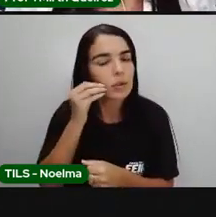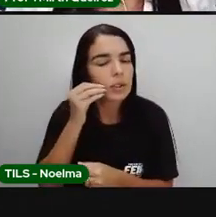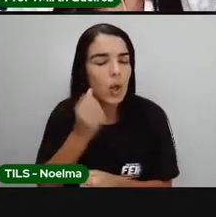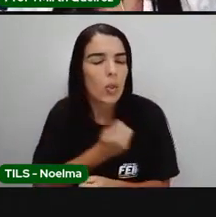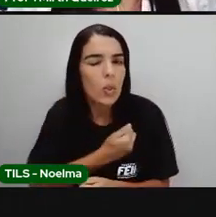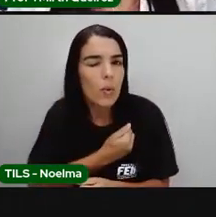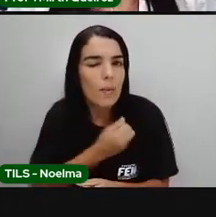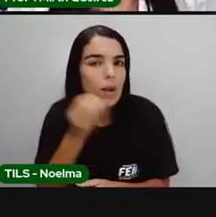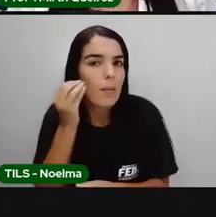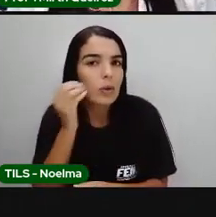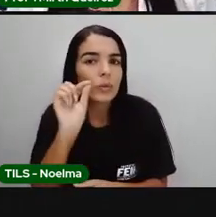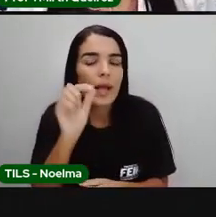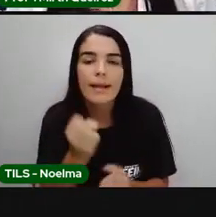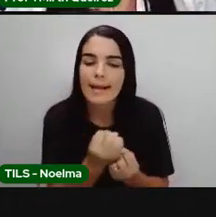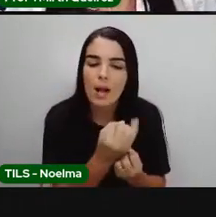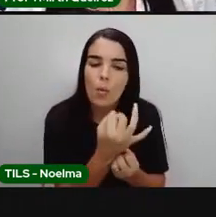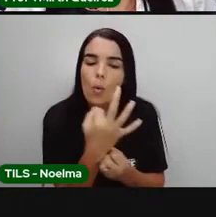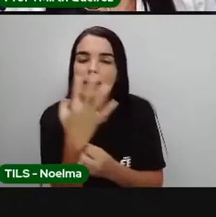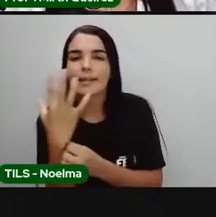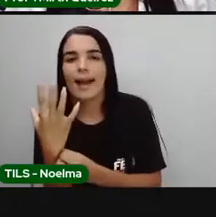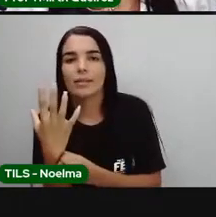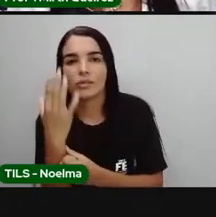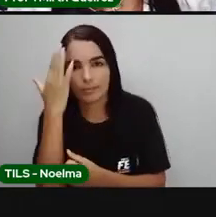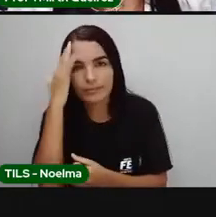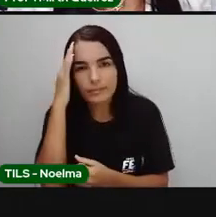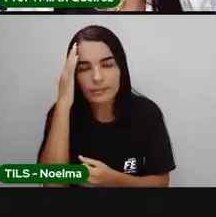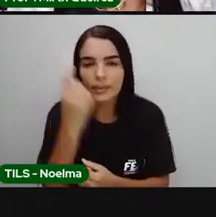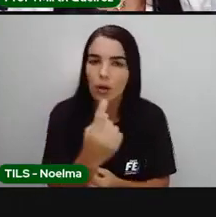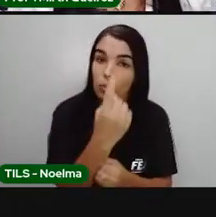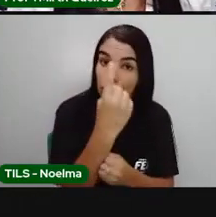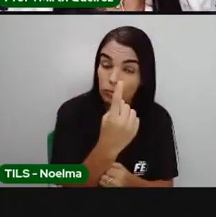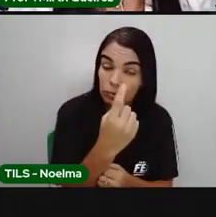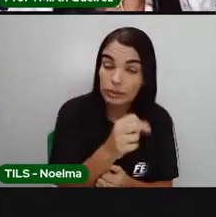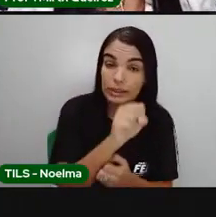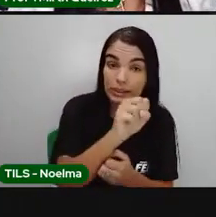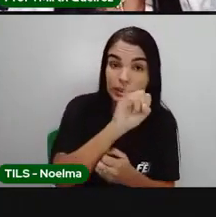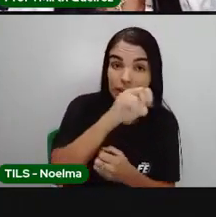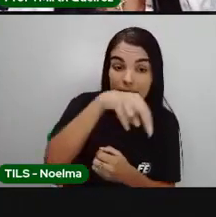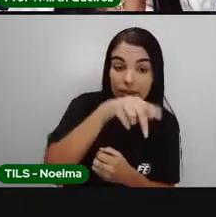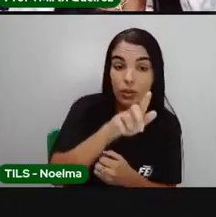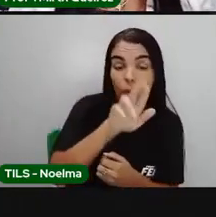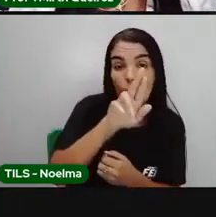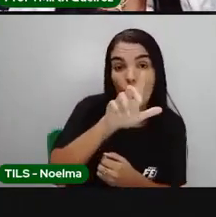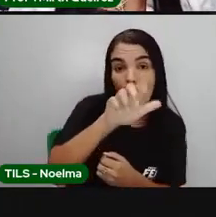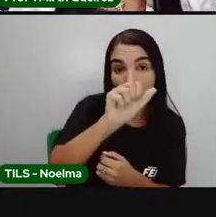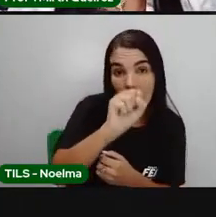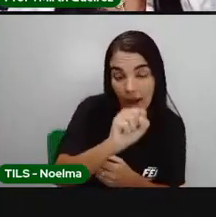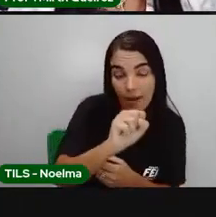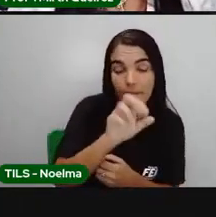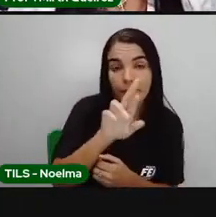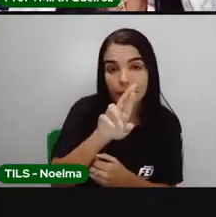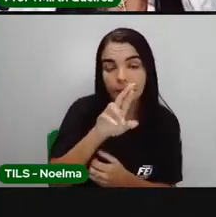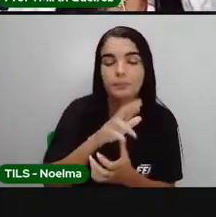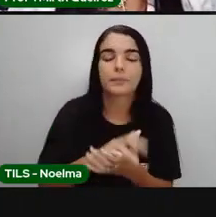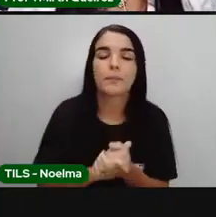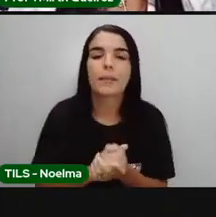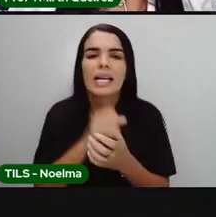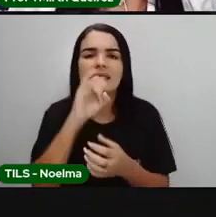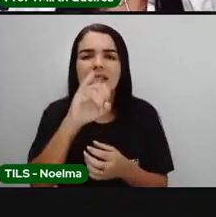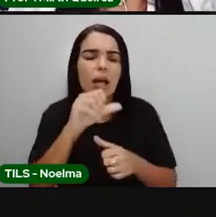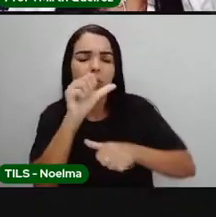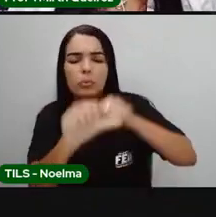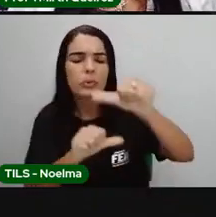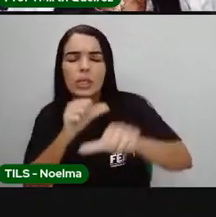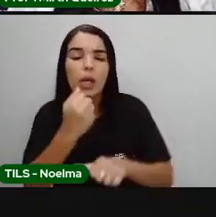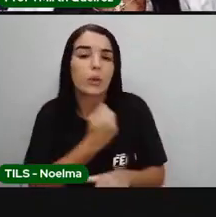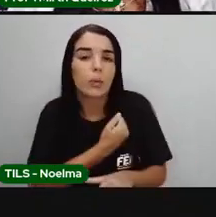Se é um, singular. Se é mais de um, plural. Como é que ficaria, então, essa frase se nós mudássemos